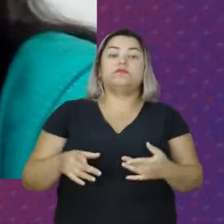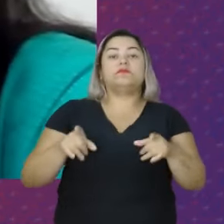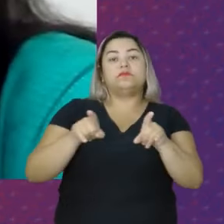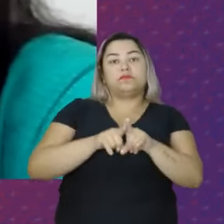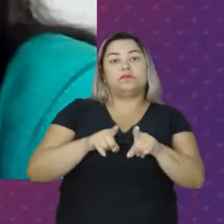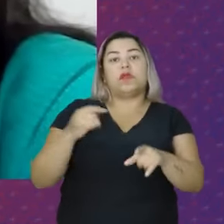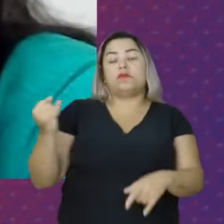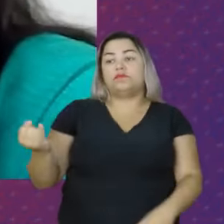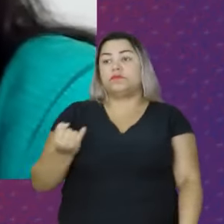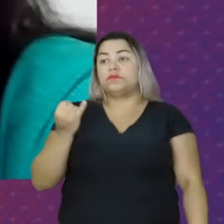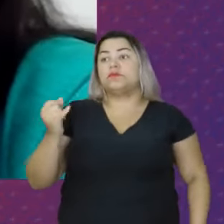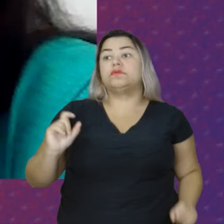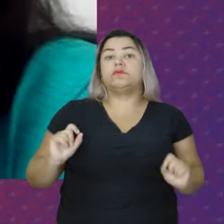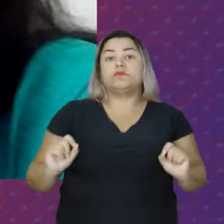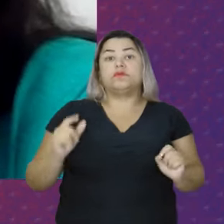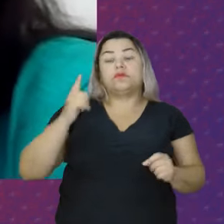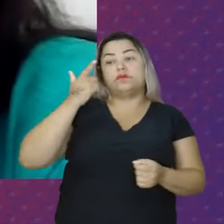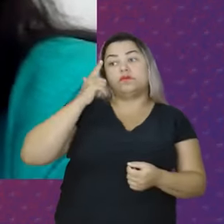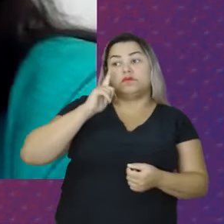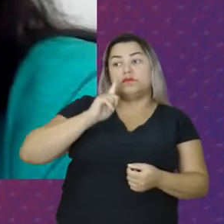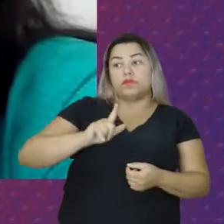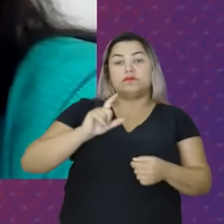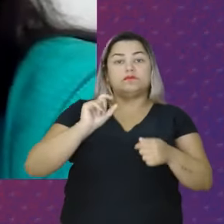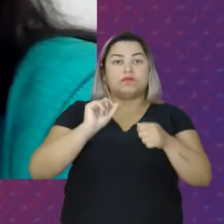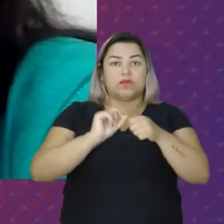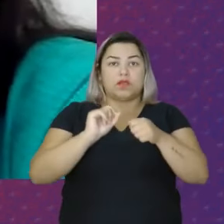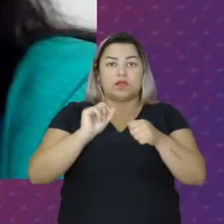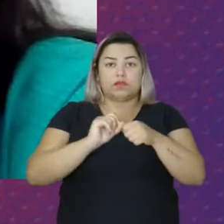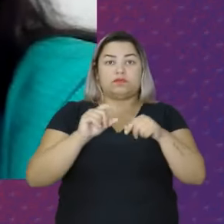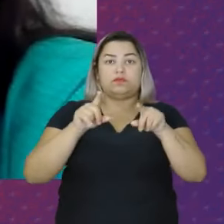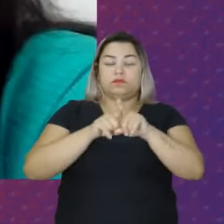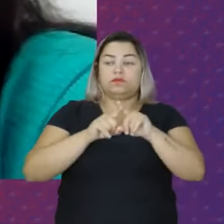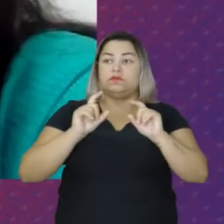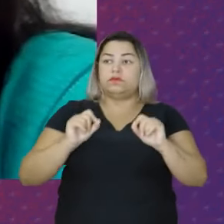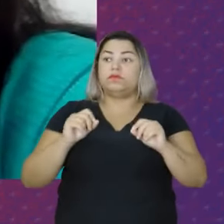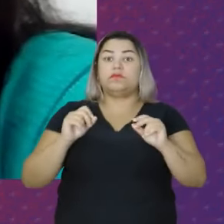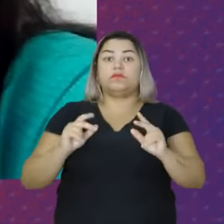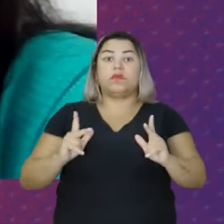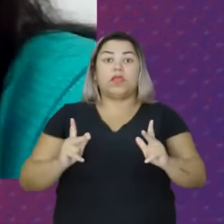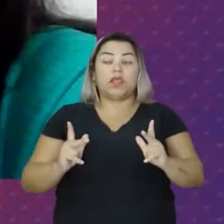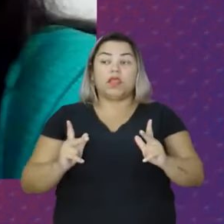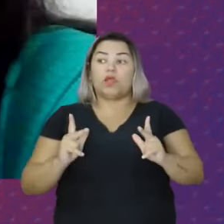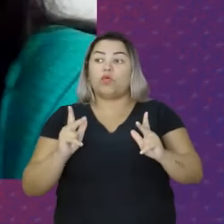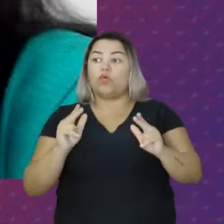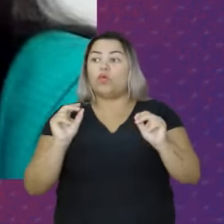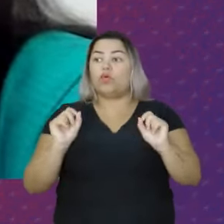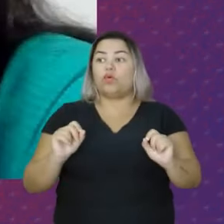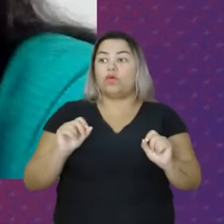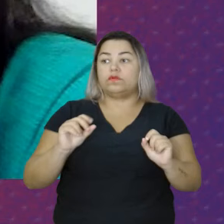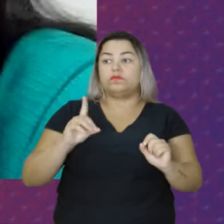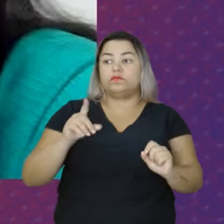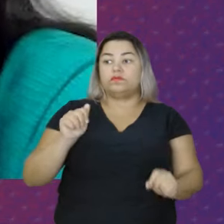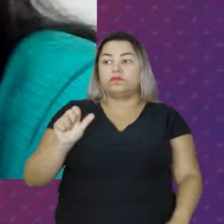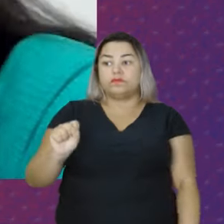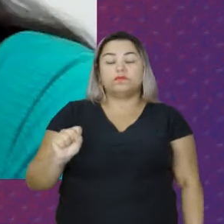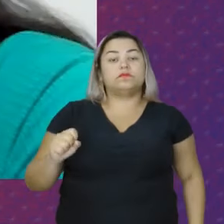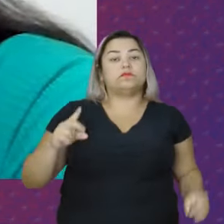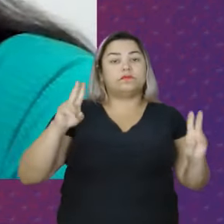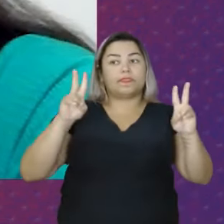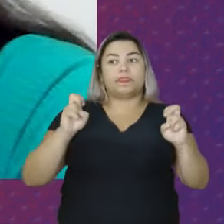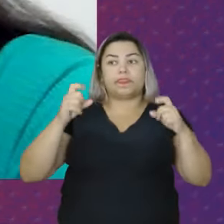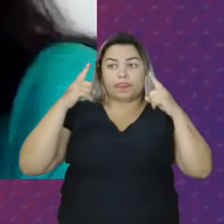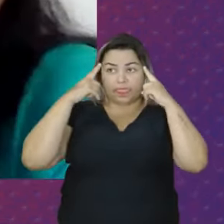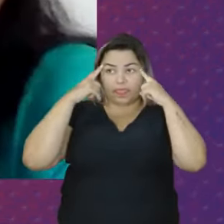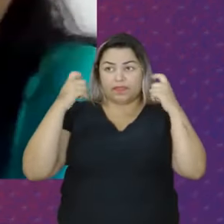ela Mais importante Ainda consegue fazer O recorte Sobre os dados Específicos Dessa violência Faz o